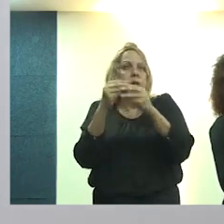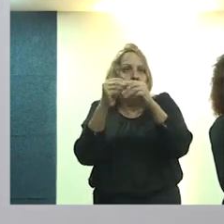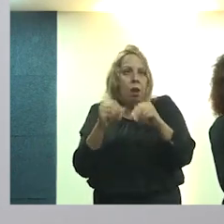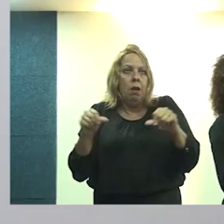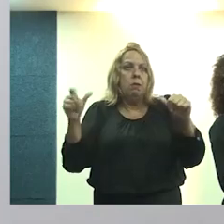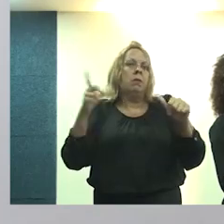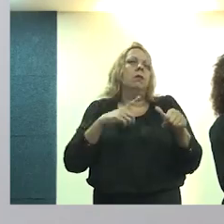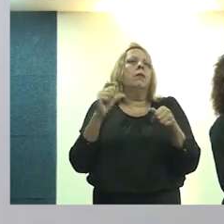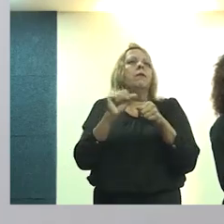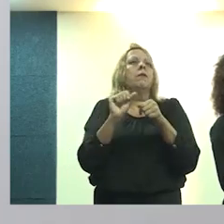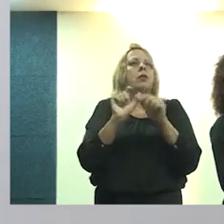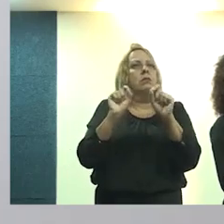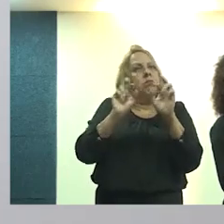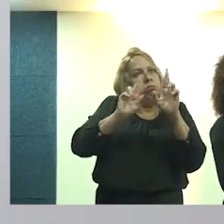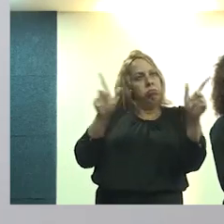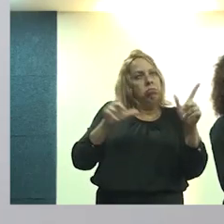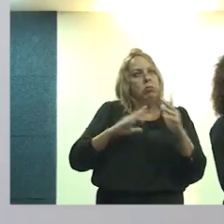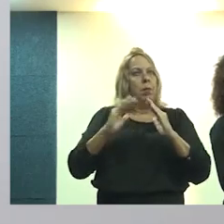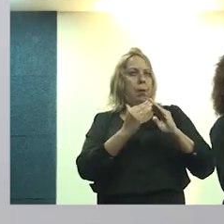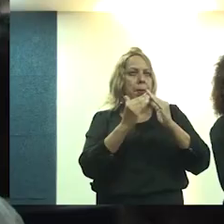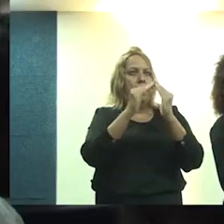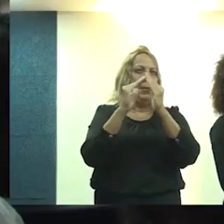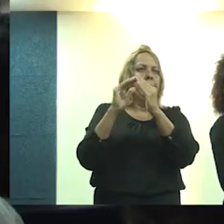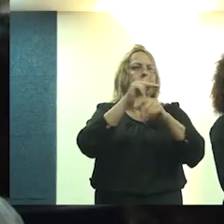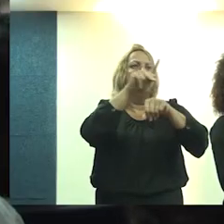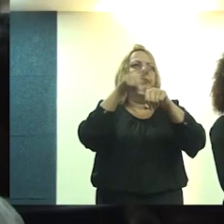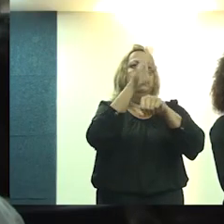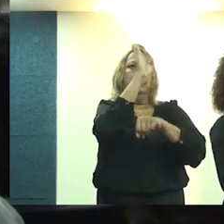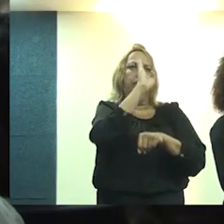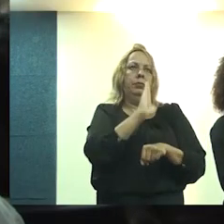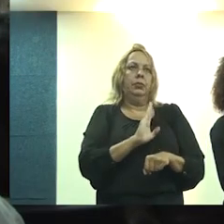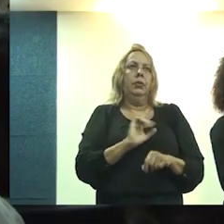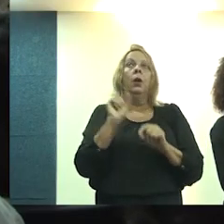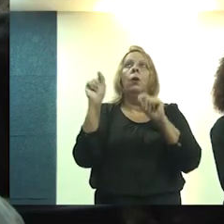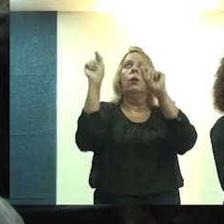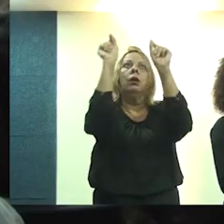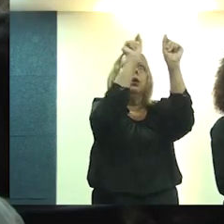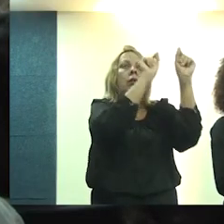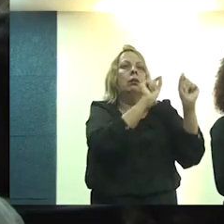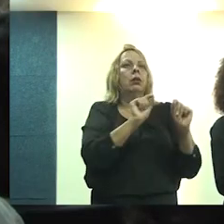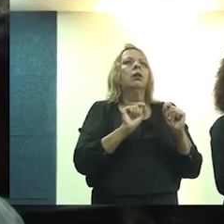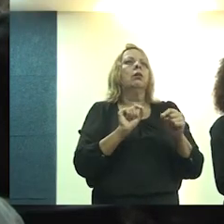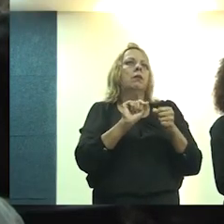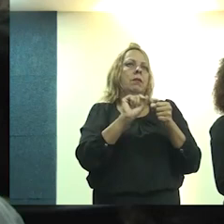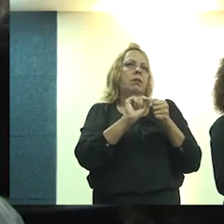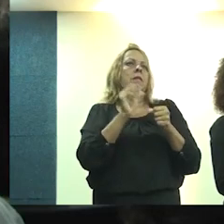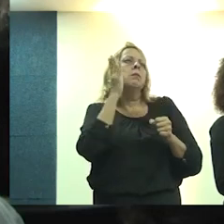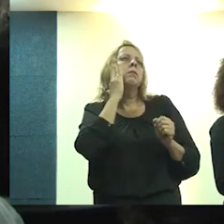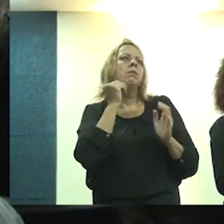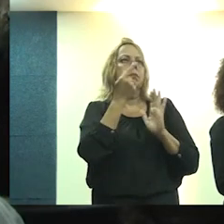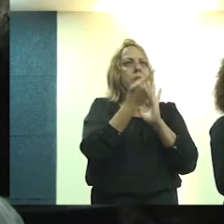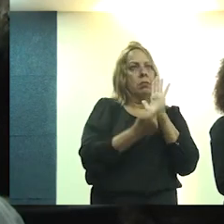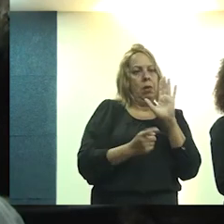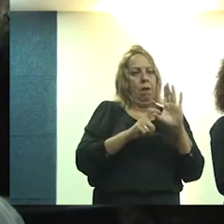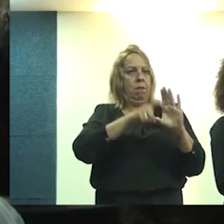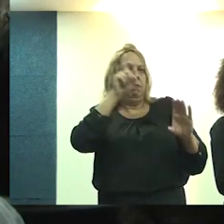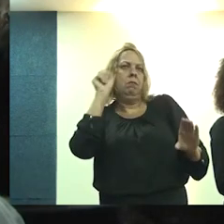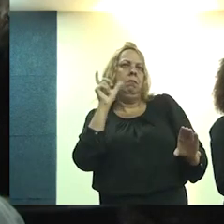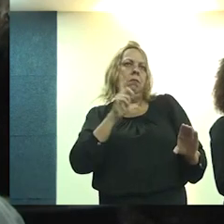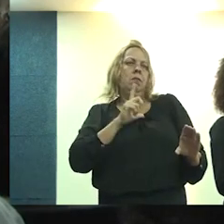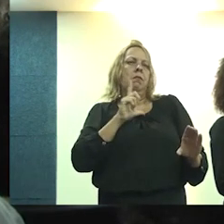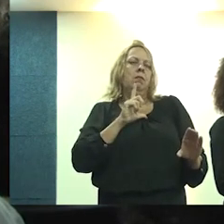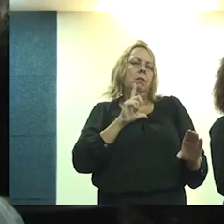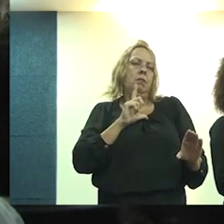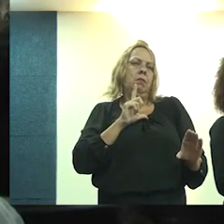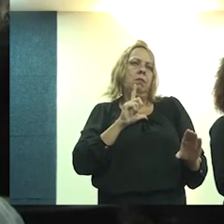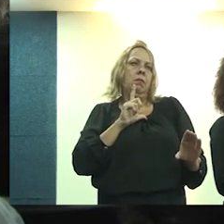socioterritoriais que fazem a diferença nas periferias do país, aquelas organizações que fazem projetos independentes,